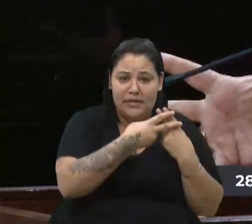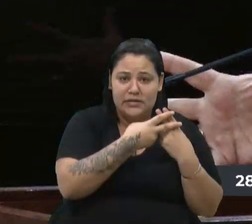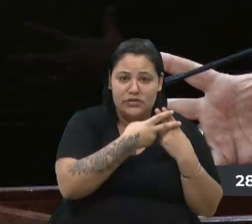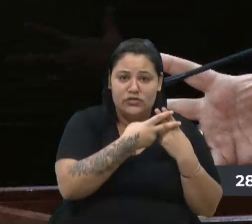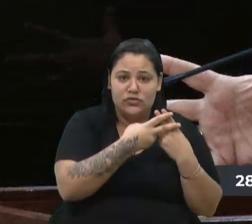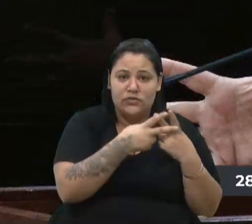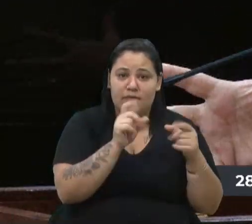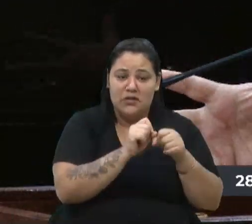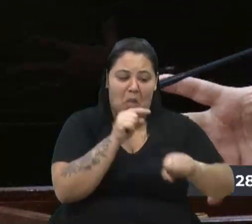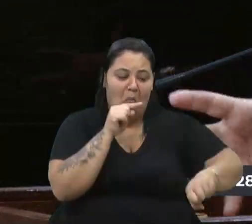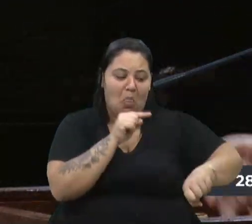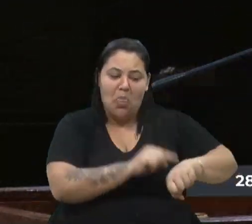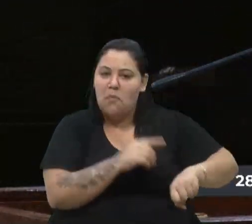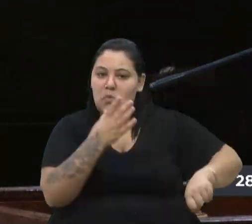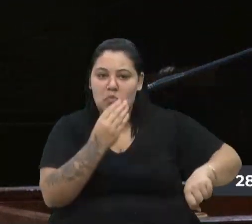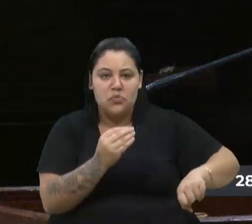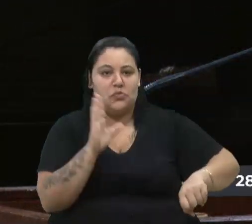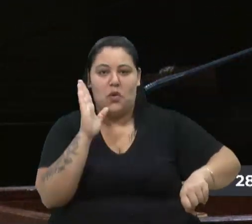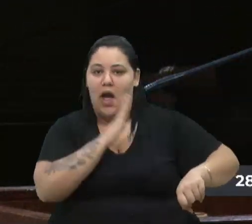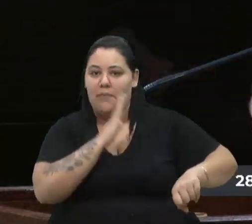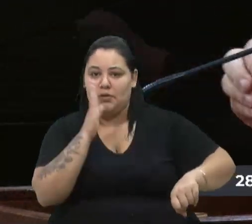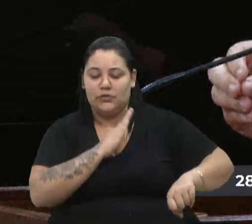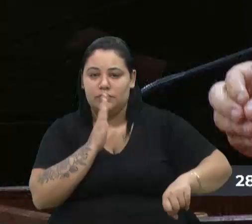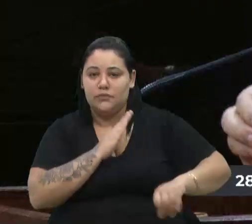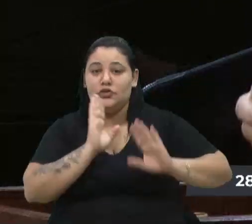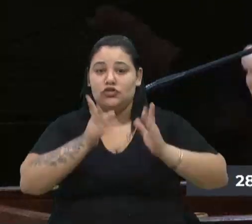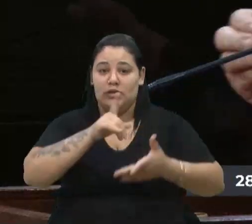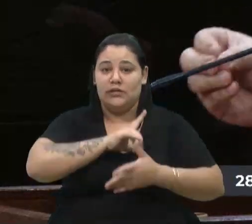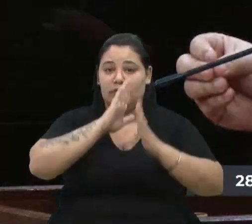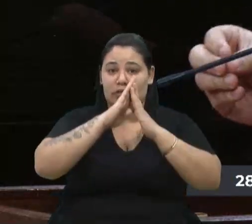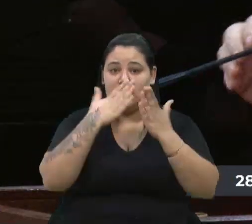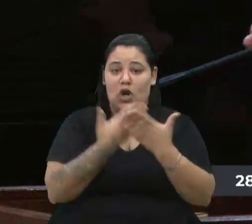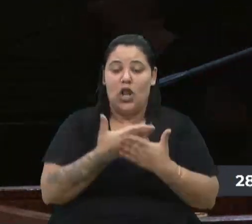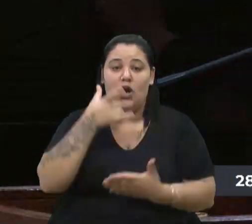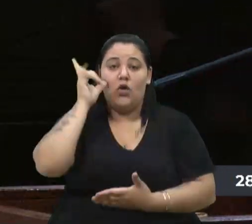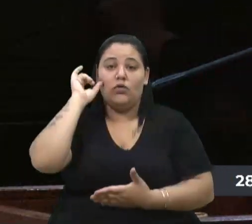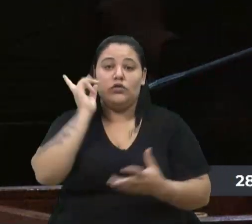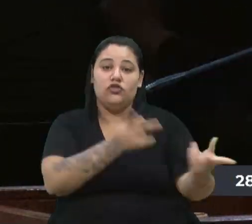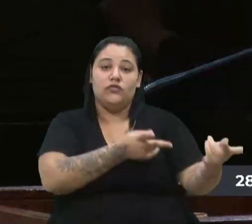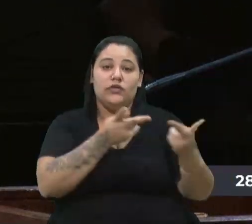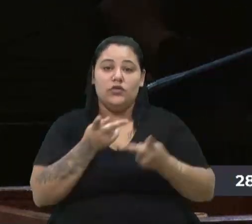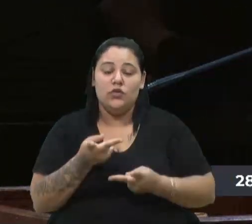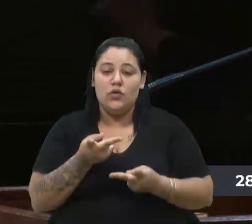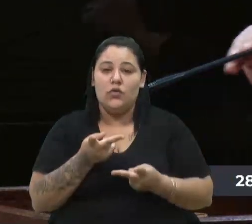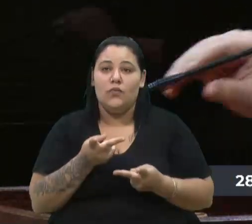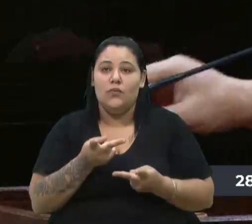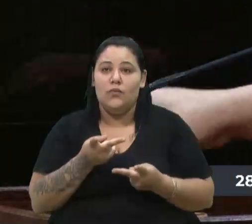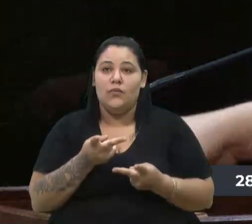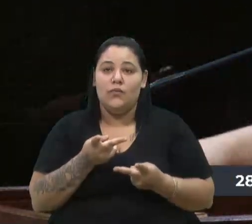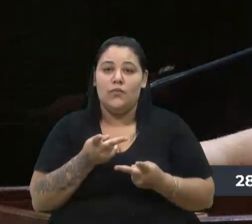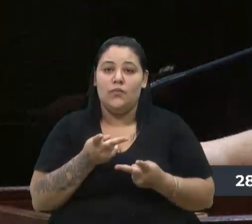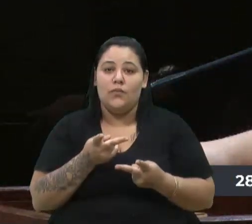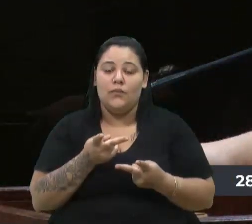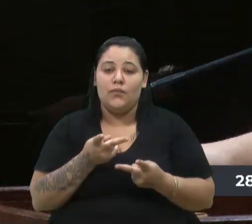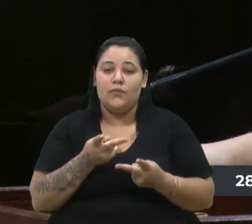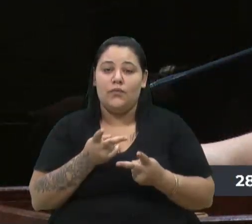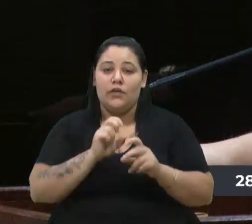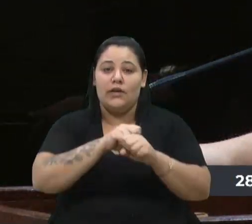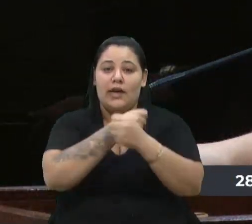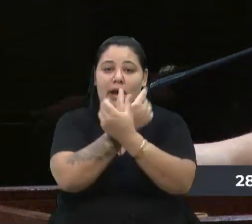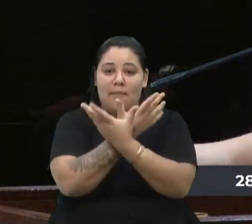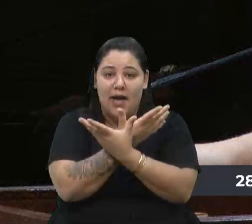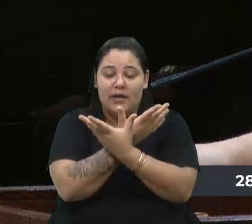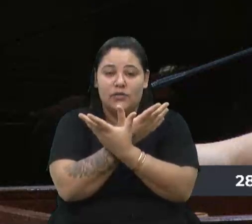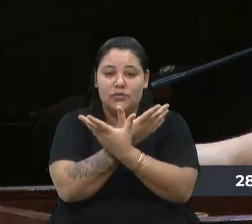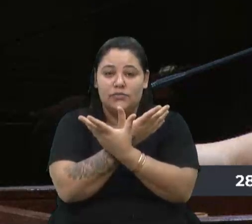recorde já teve escolas que ontem a gente foi visitar em Gramado e Canela a